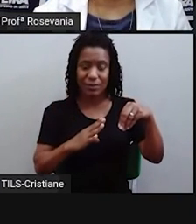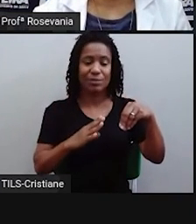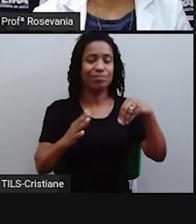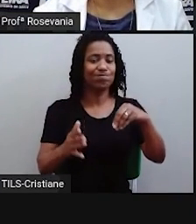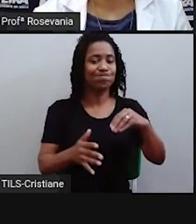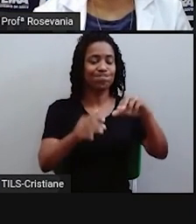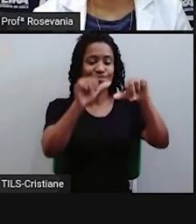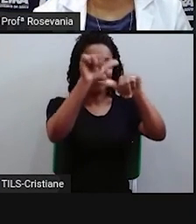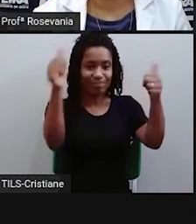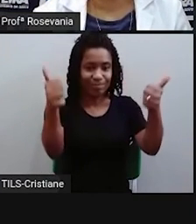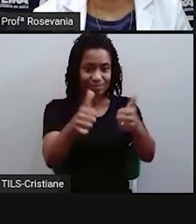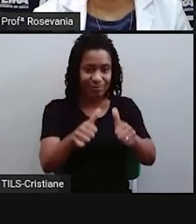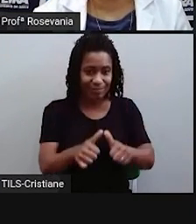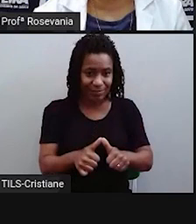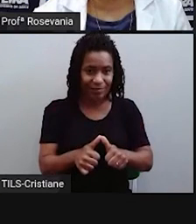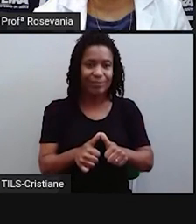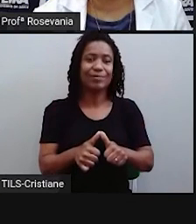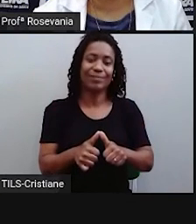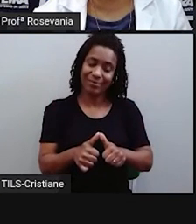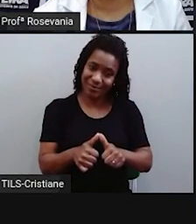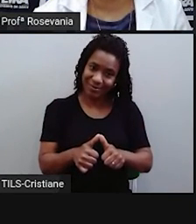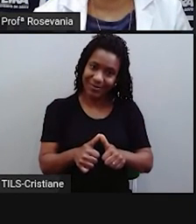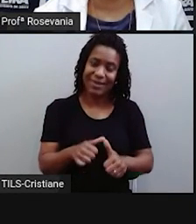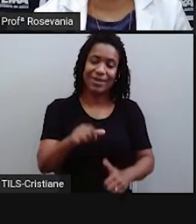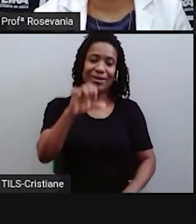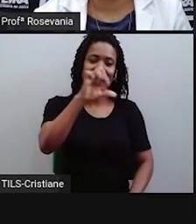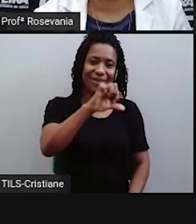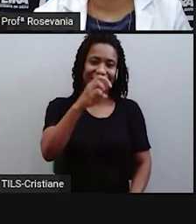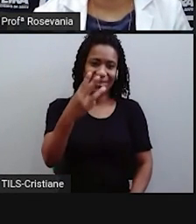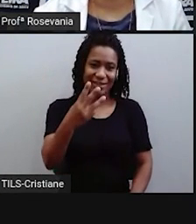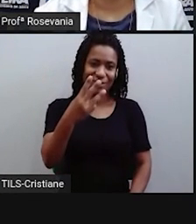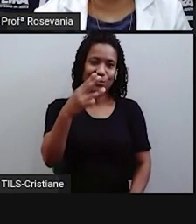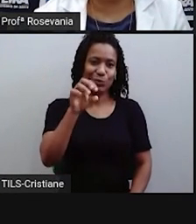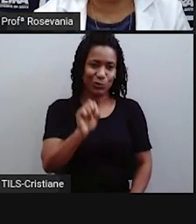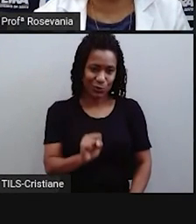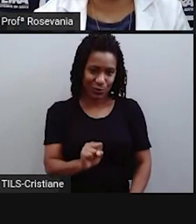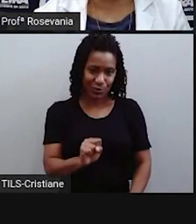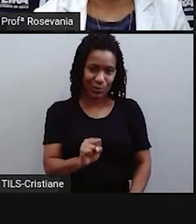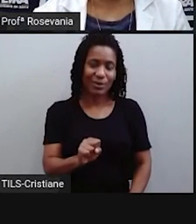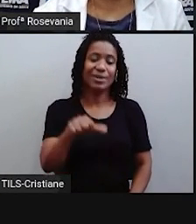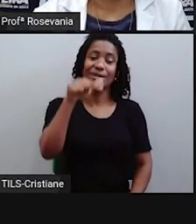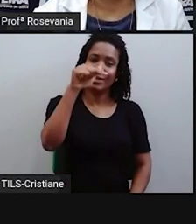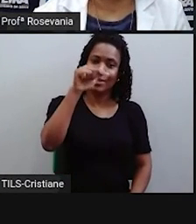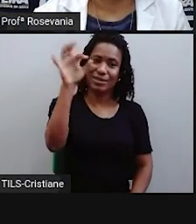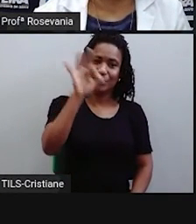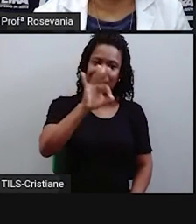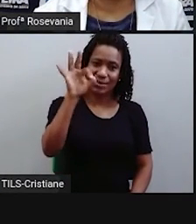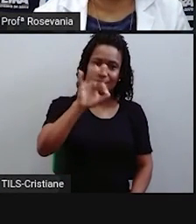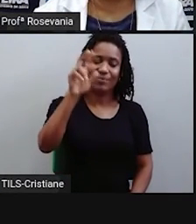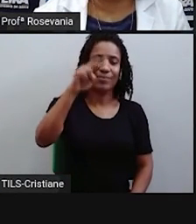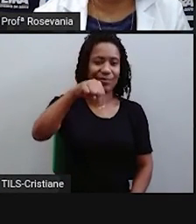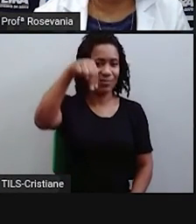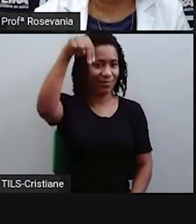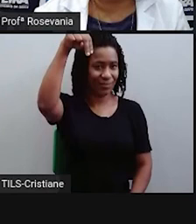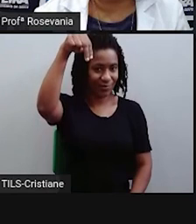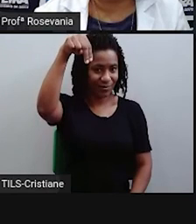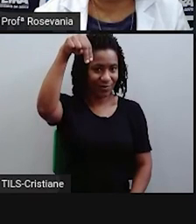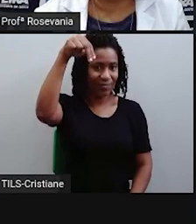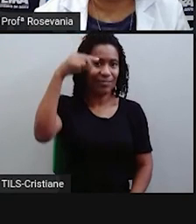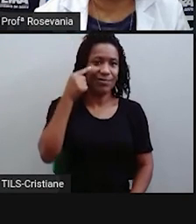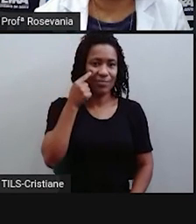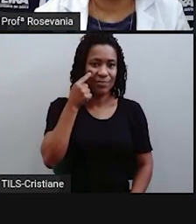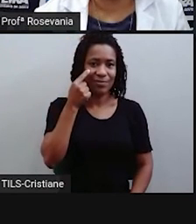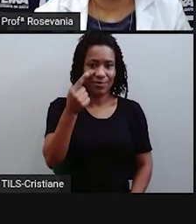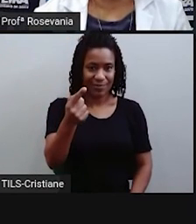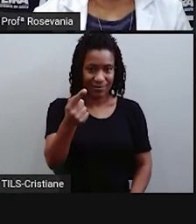sul e 7% do território brasileiro no hemisfério norte. É claro que aqui, gente, para não confundir, aqui